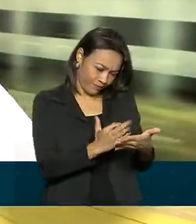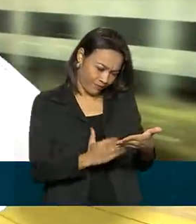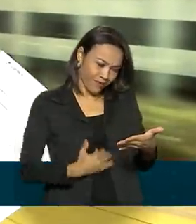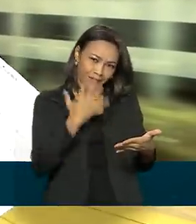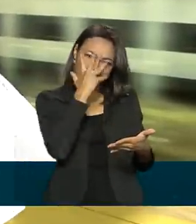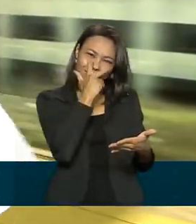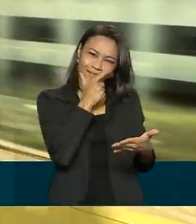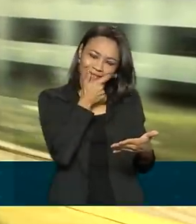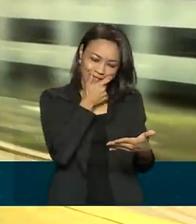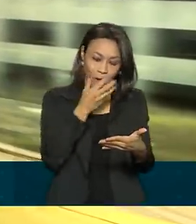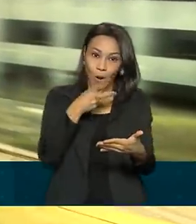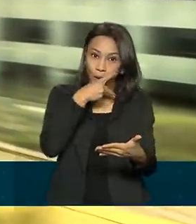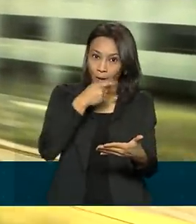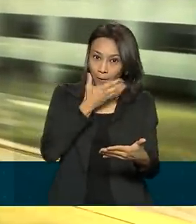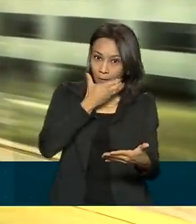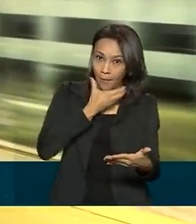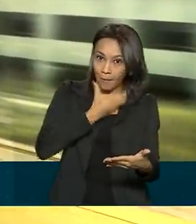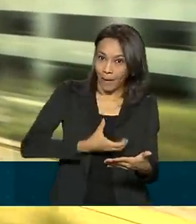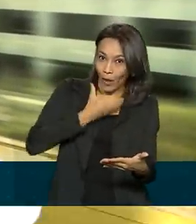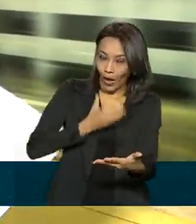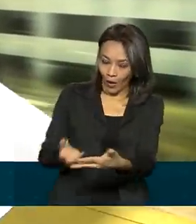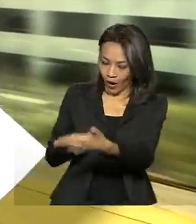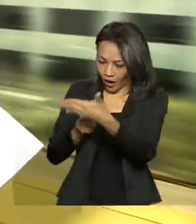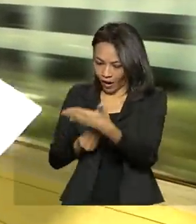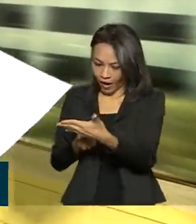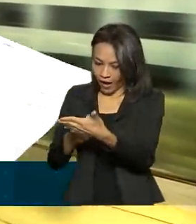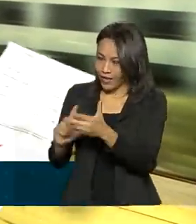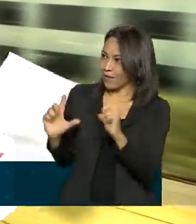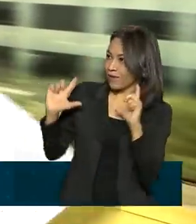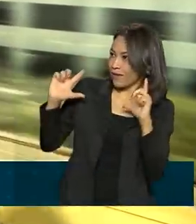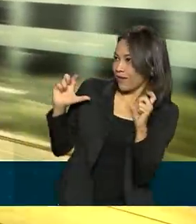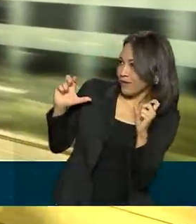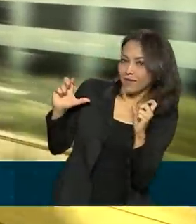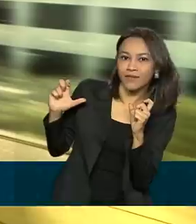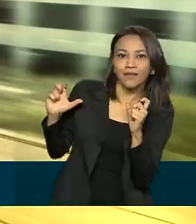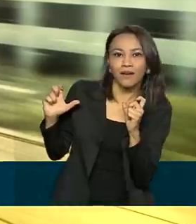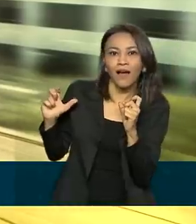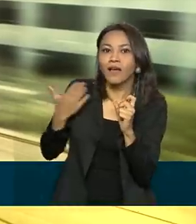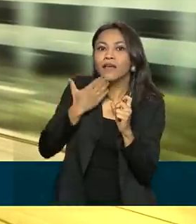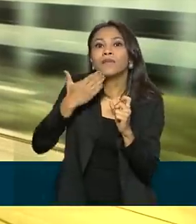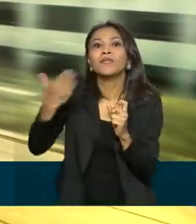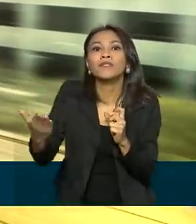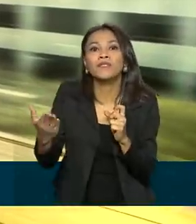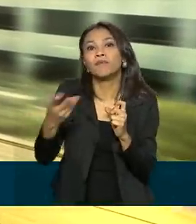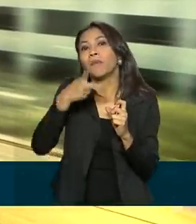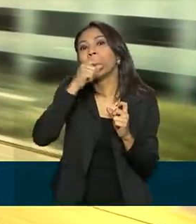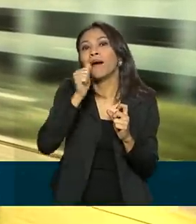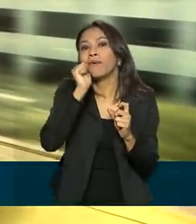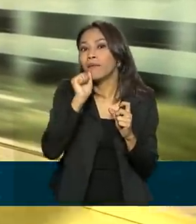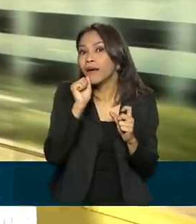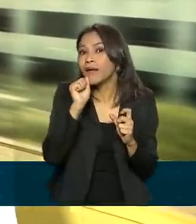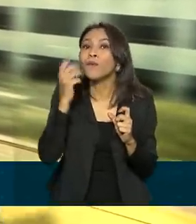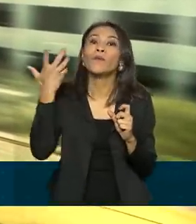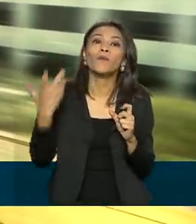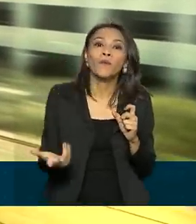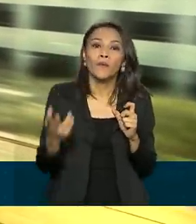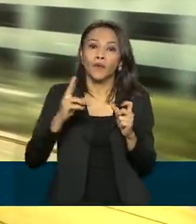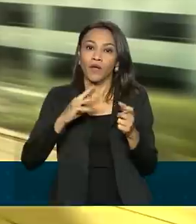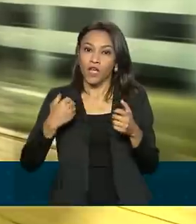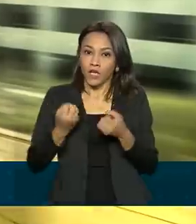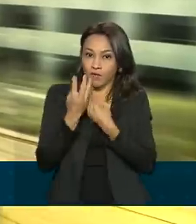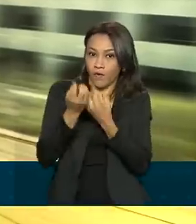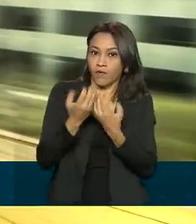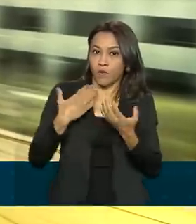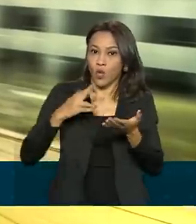para o Papai Noel entender, né? E, em seguida, bater foto com o celular e pedir para o papai e a mamãe cadastrar os dados